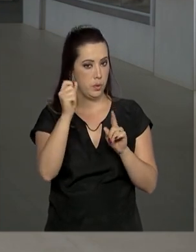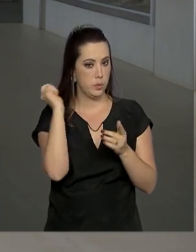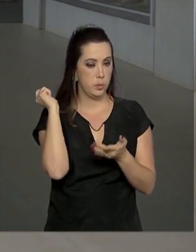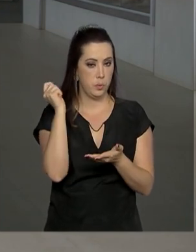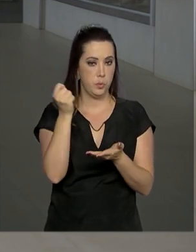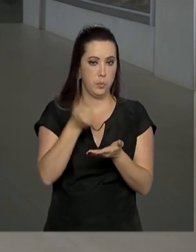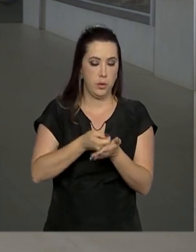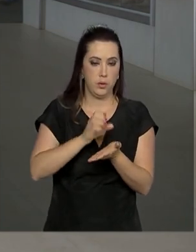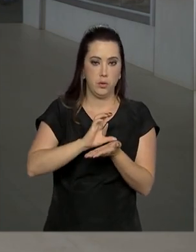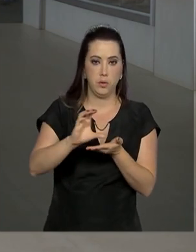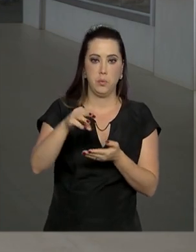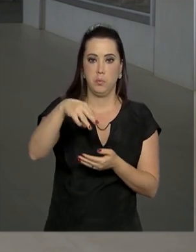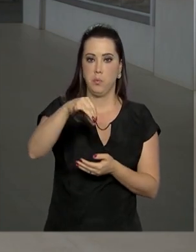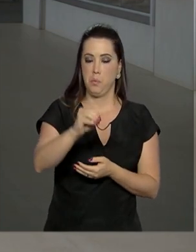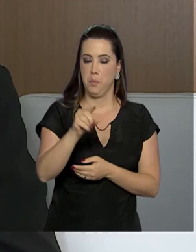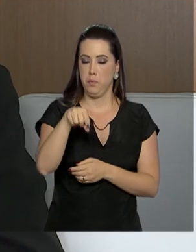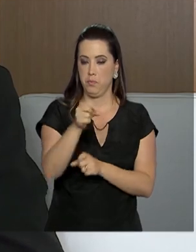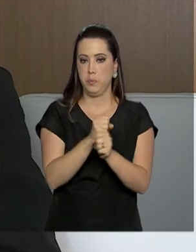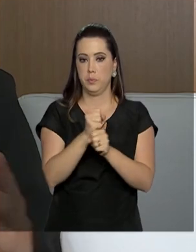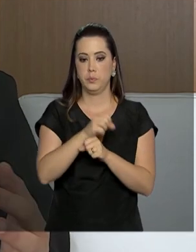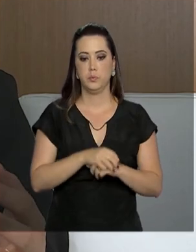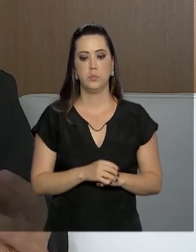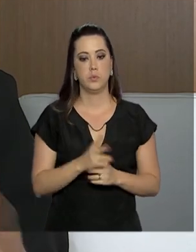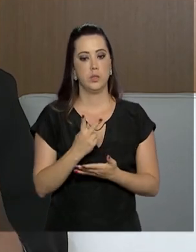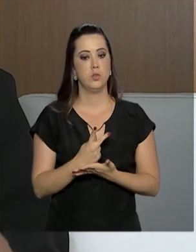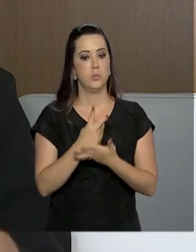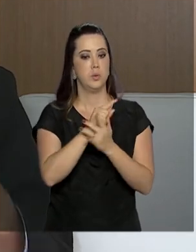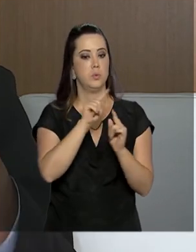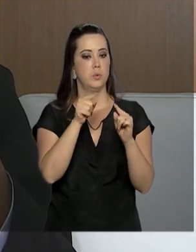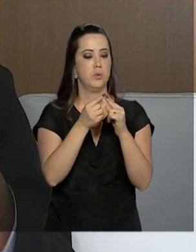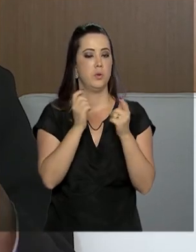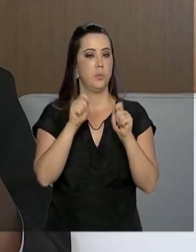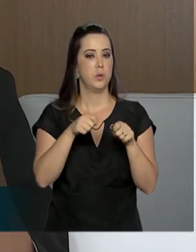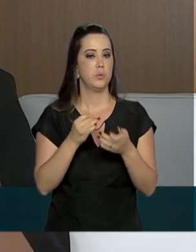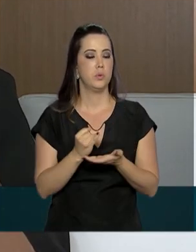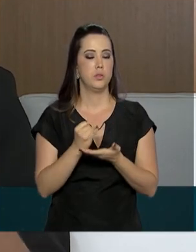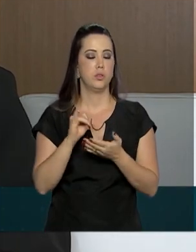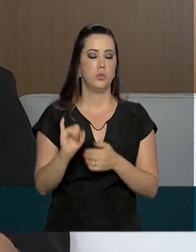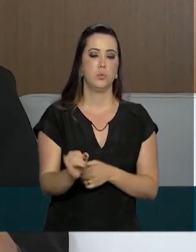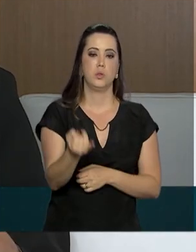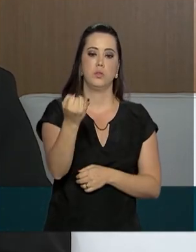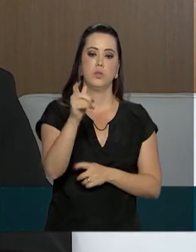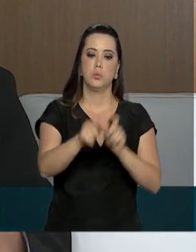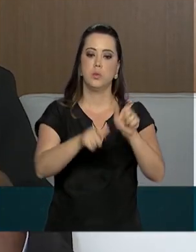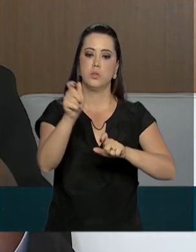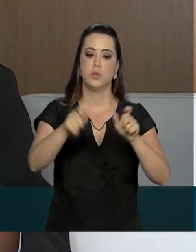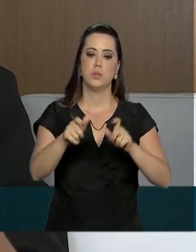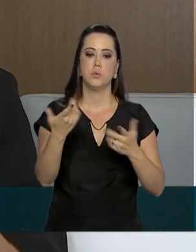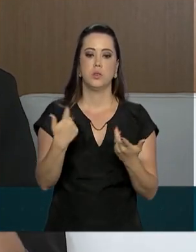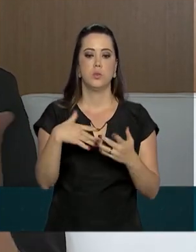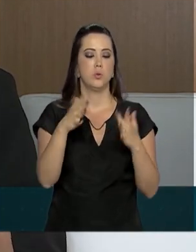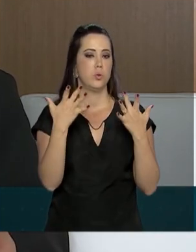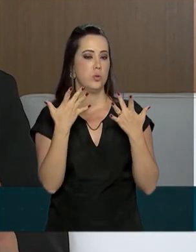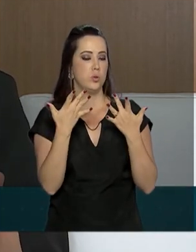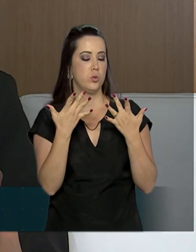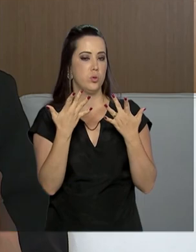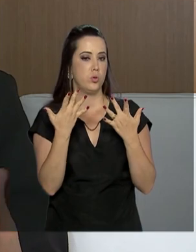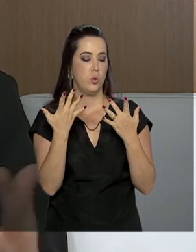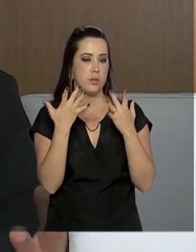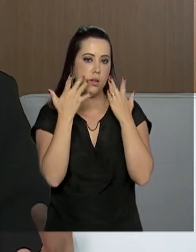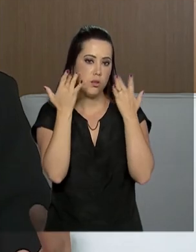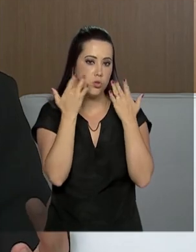serão feitos em maio deste ano. Esse prêmio visa justamente dar oportunidade também para muitos artistas que não puderam trabalhar